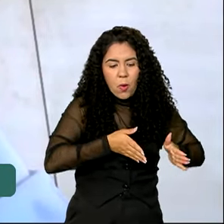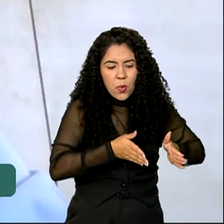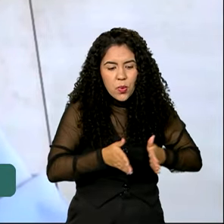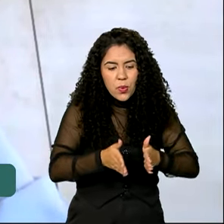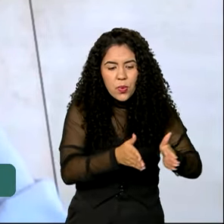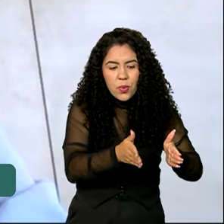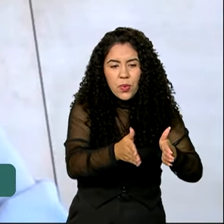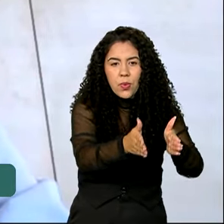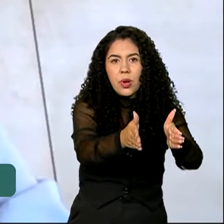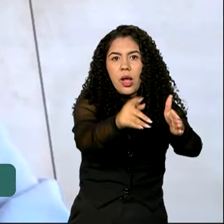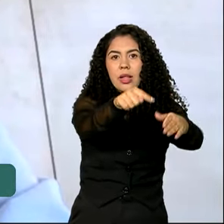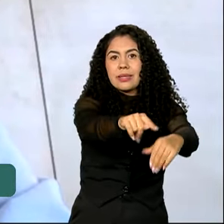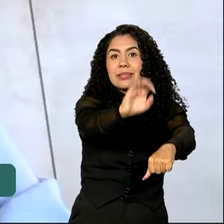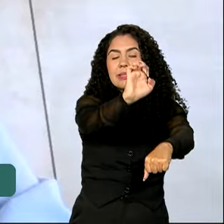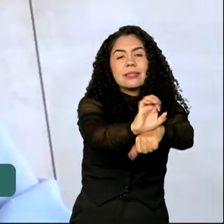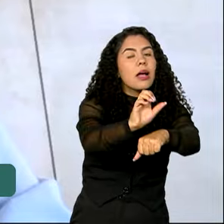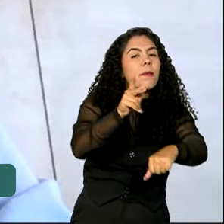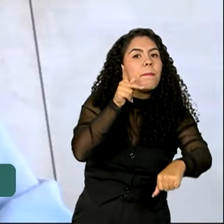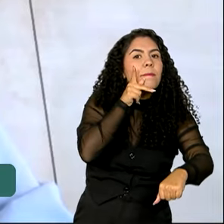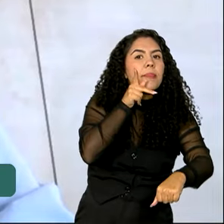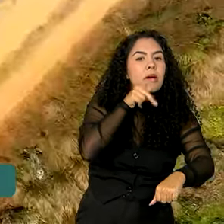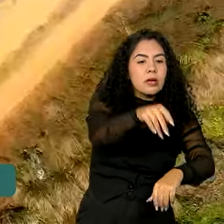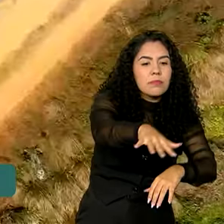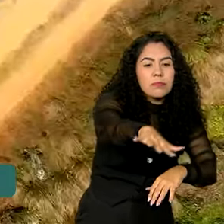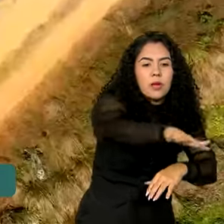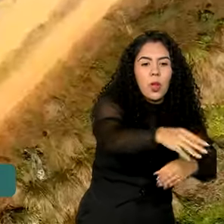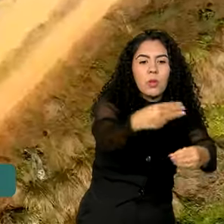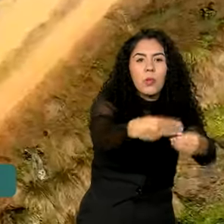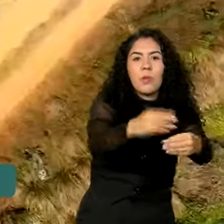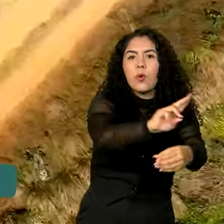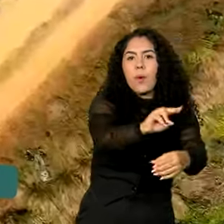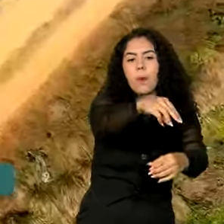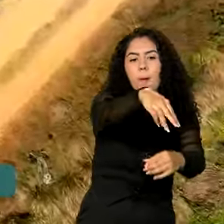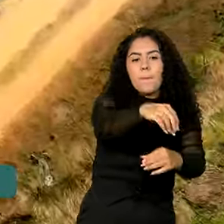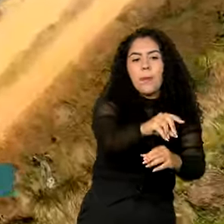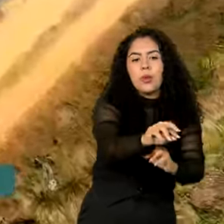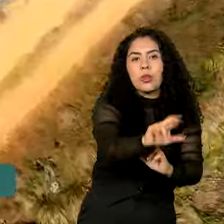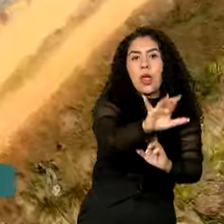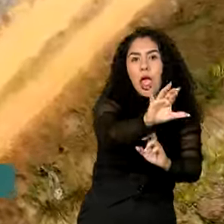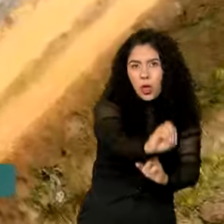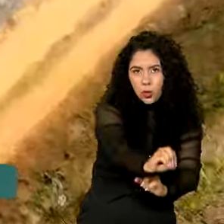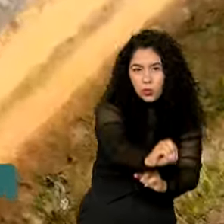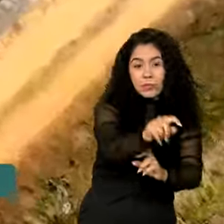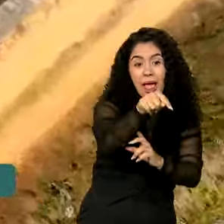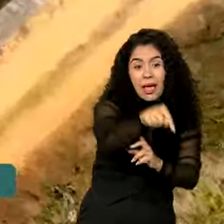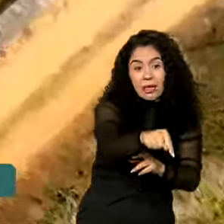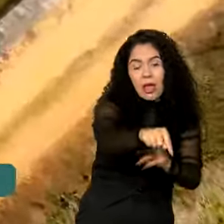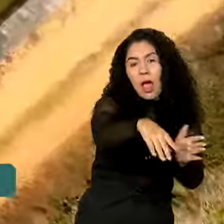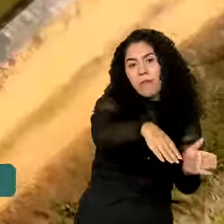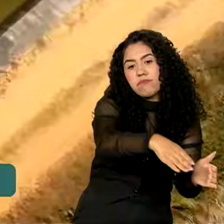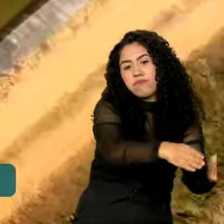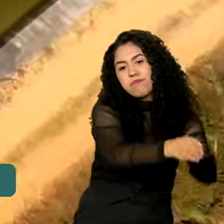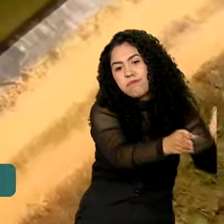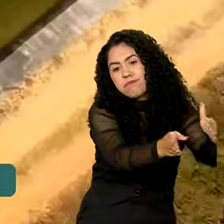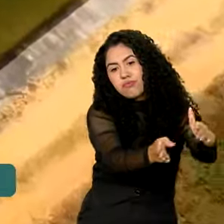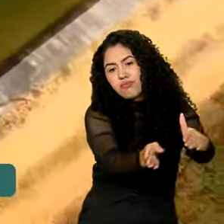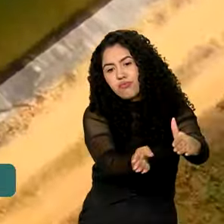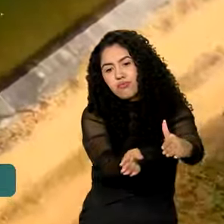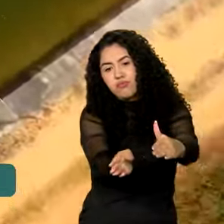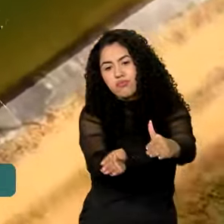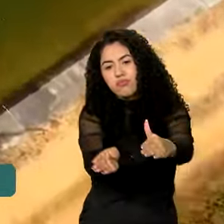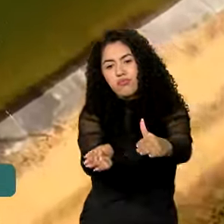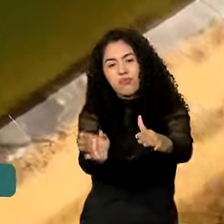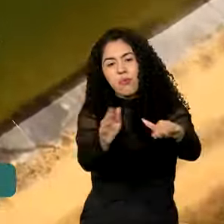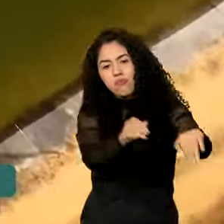estado da Paraíba, ali na região do município de Monteiro. De lá, a água percorre um caminho já em leito natural,